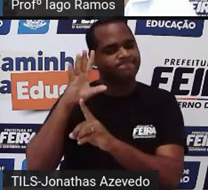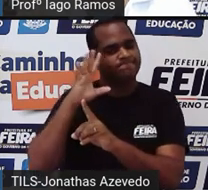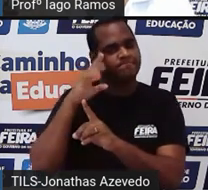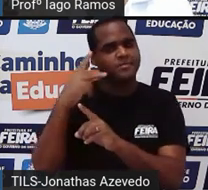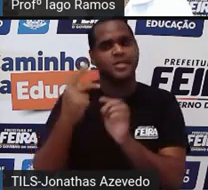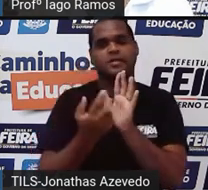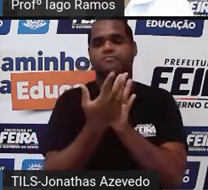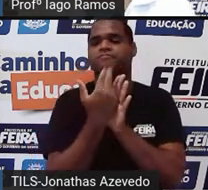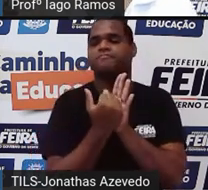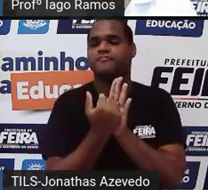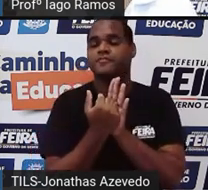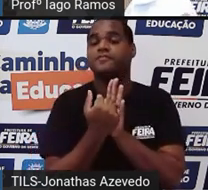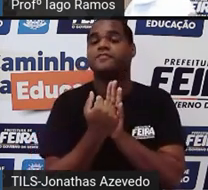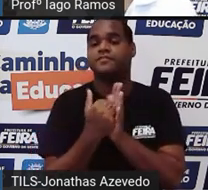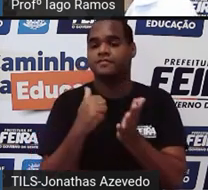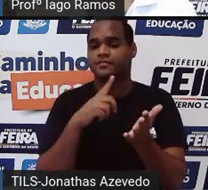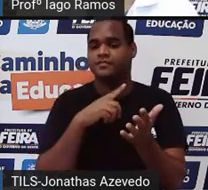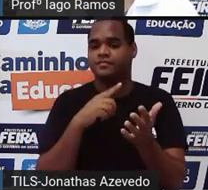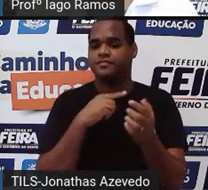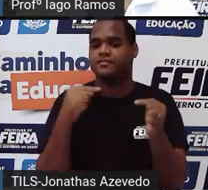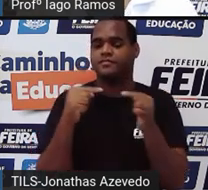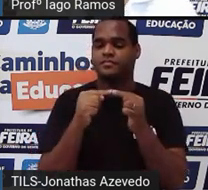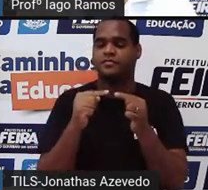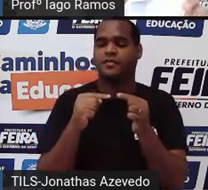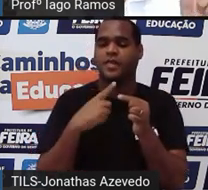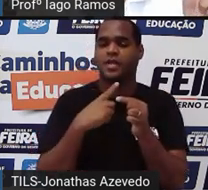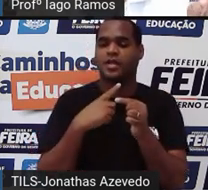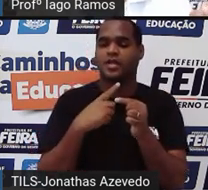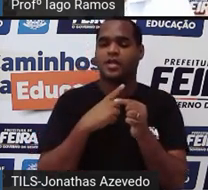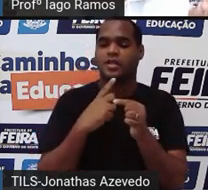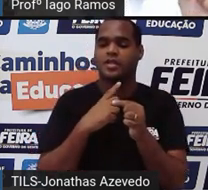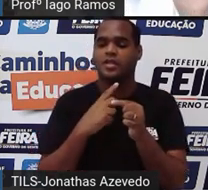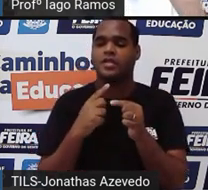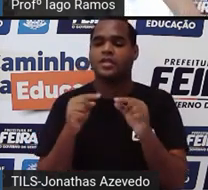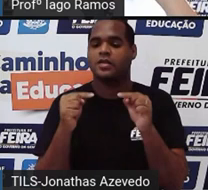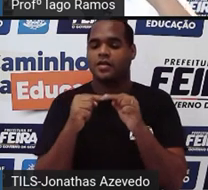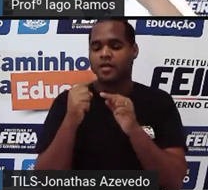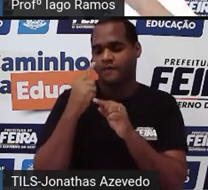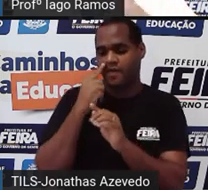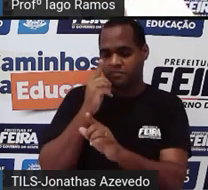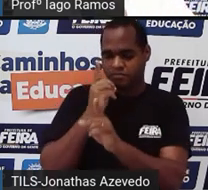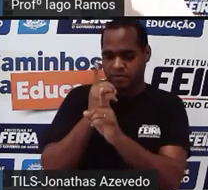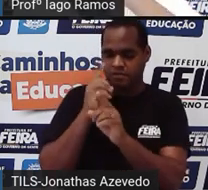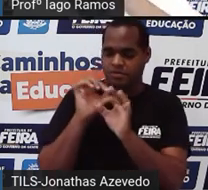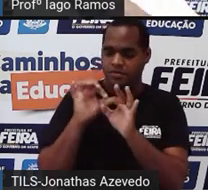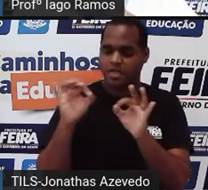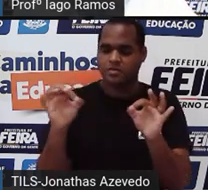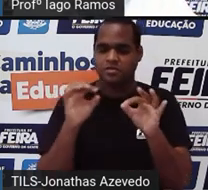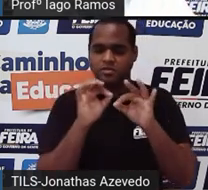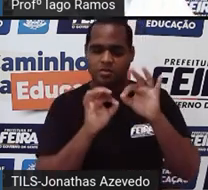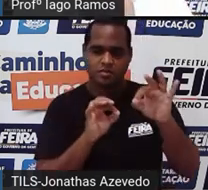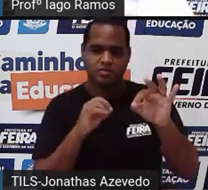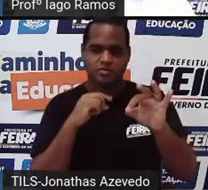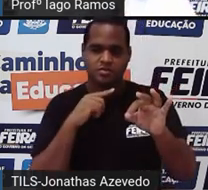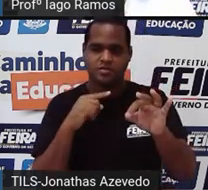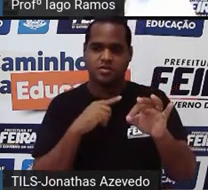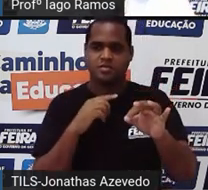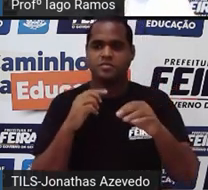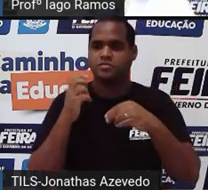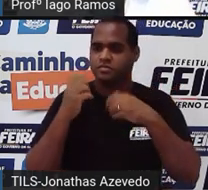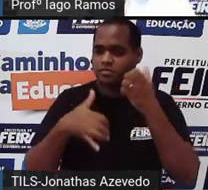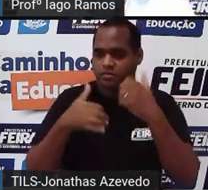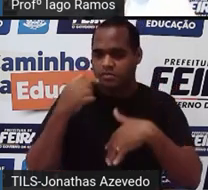figura? Eu vou pegar os pontos da figura vou achar a distância até o espelho o espelho agora é aquele ponto